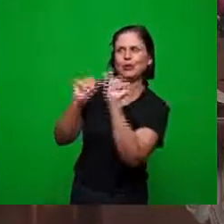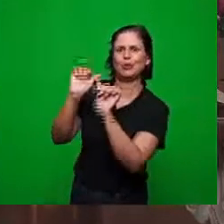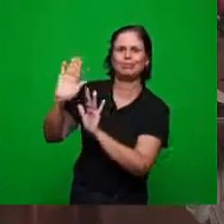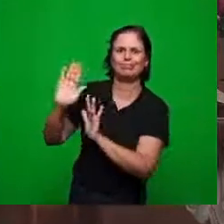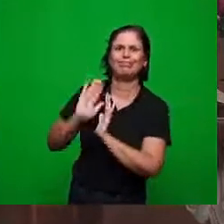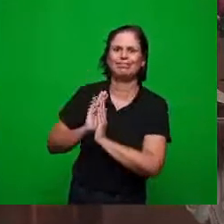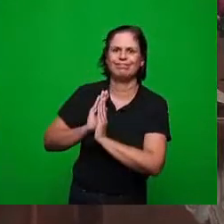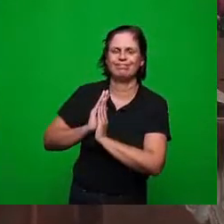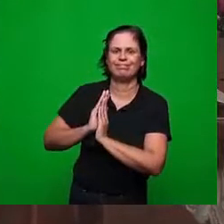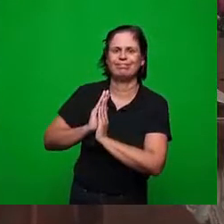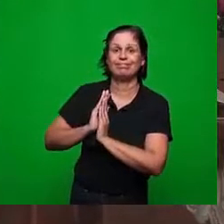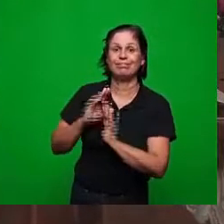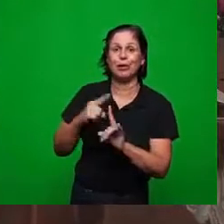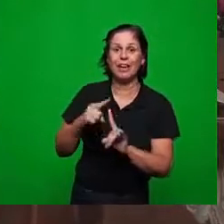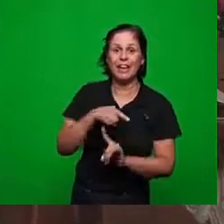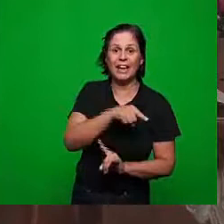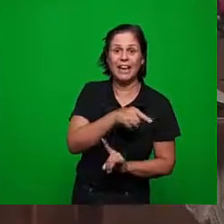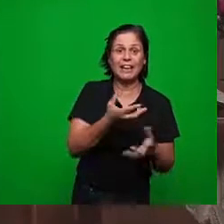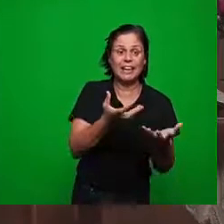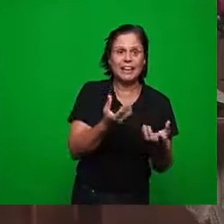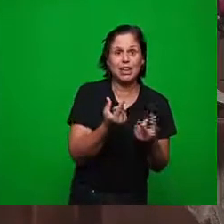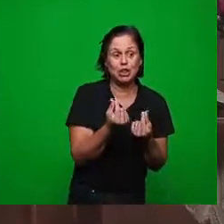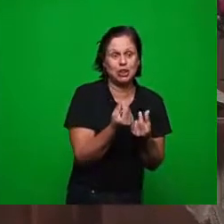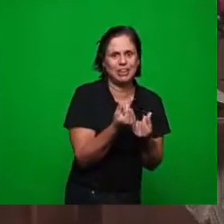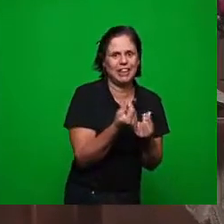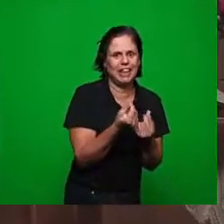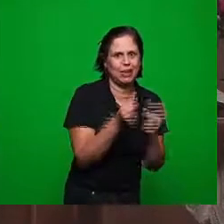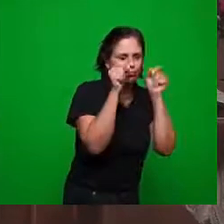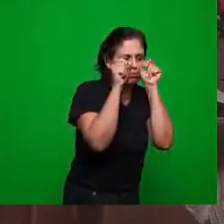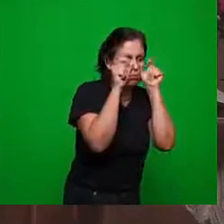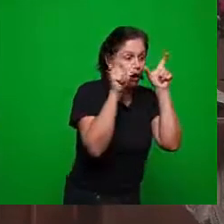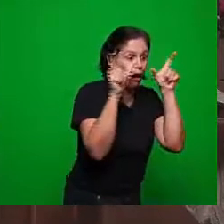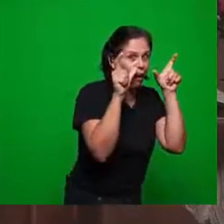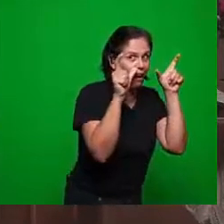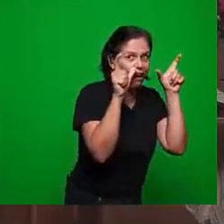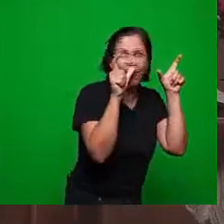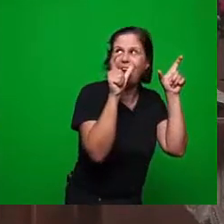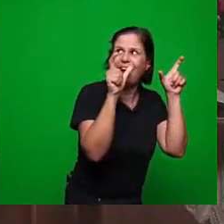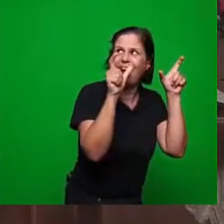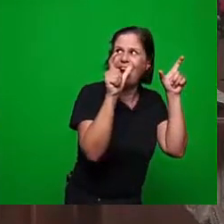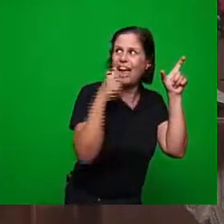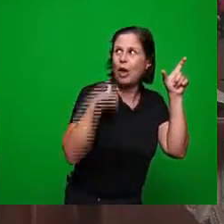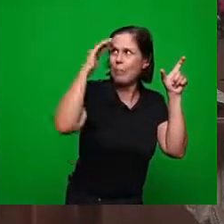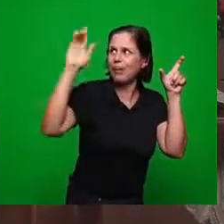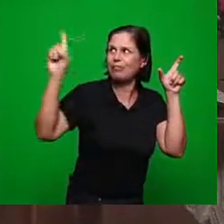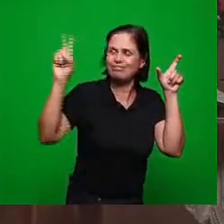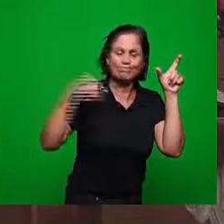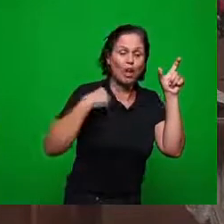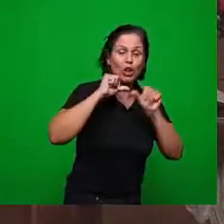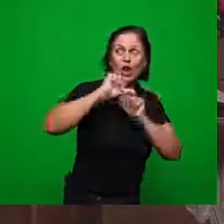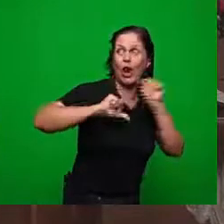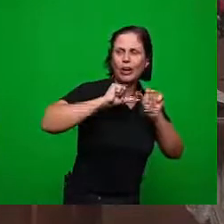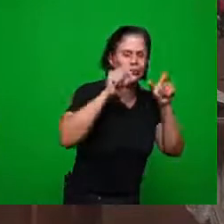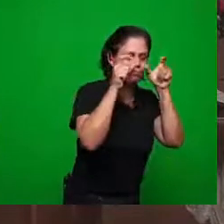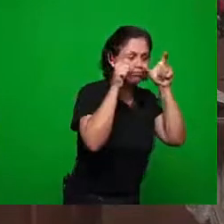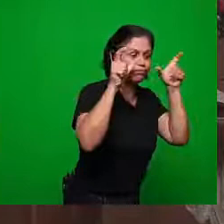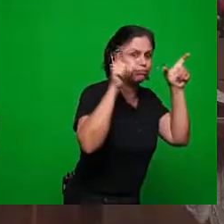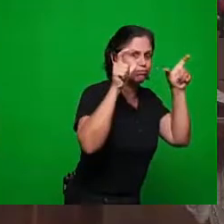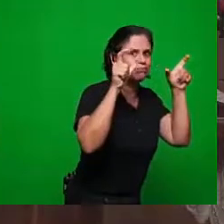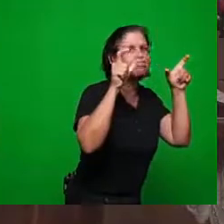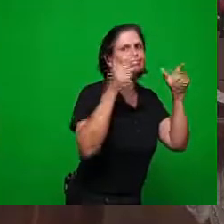era receber dinheiro ele troca os valores materiais